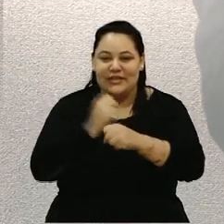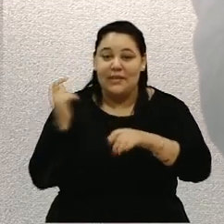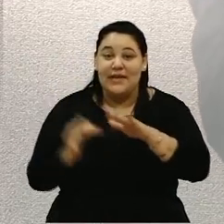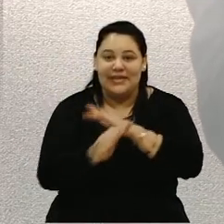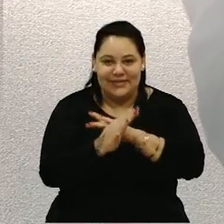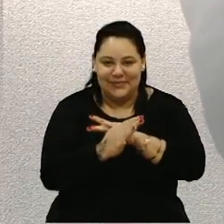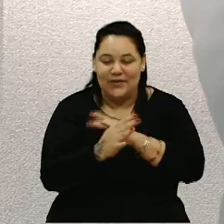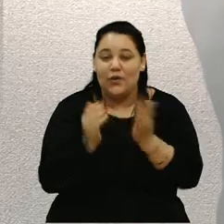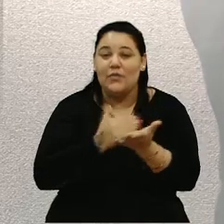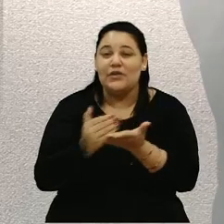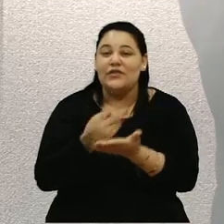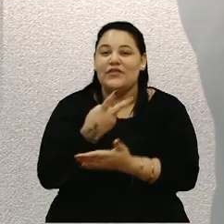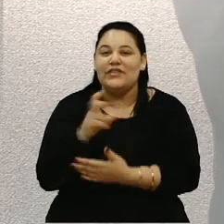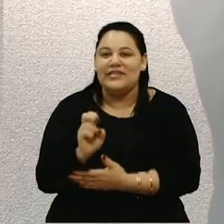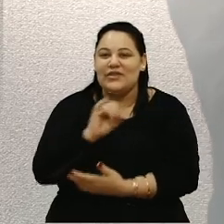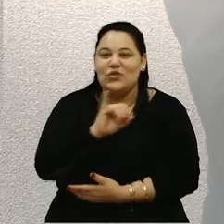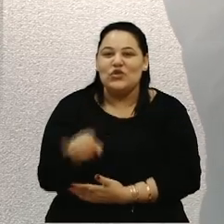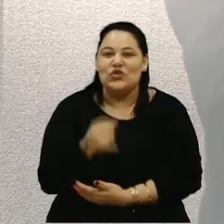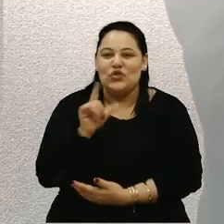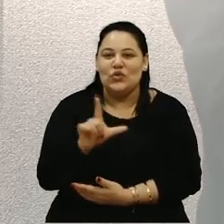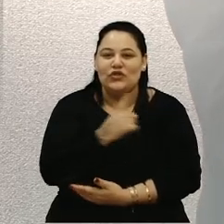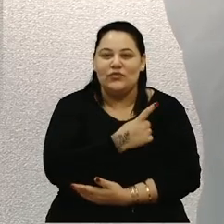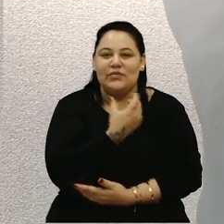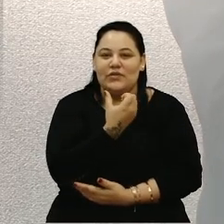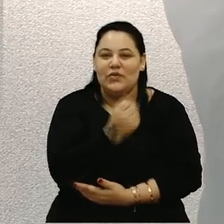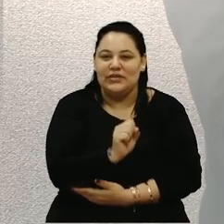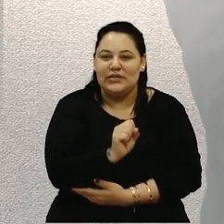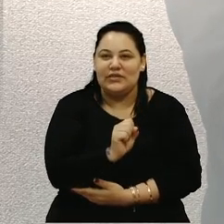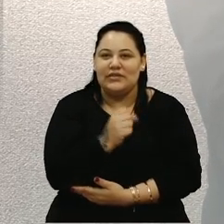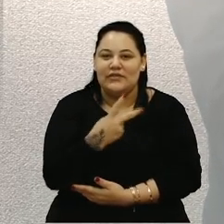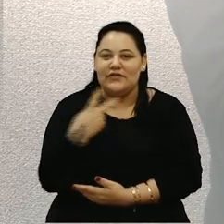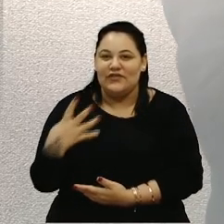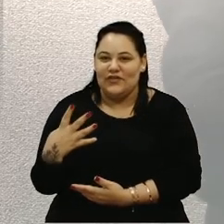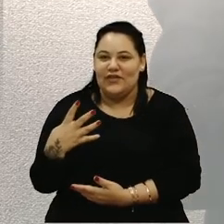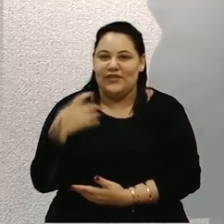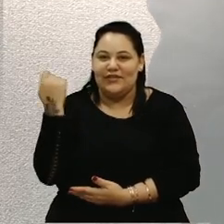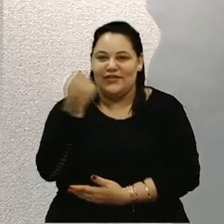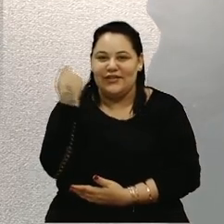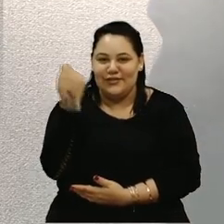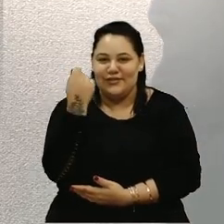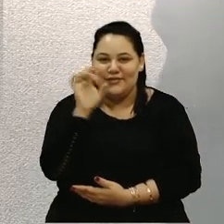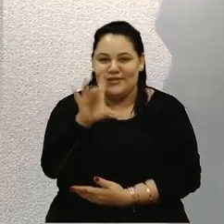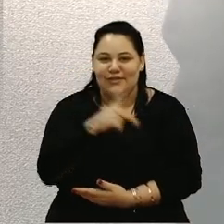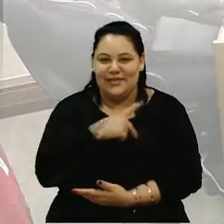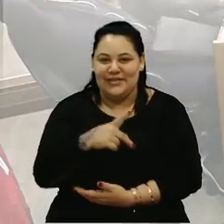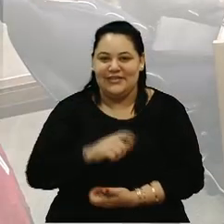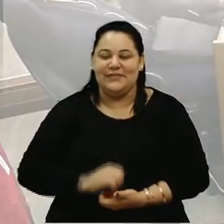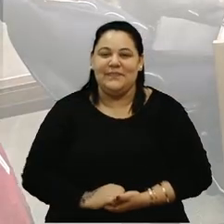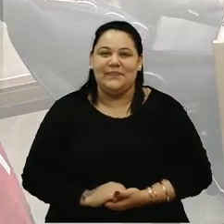em 25 de julho de 1824 no Rio Grande do Sul. Era isso. Obrigado. Obrigado. Obrigado. Obrigado. Obrigado.